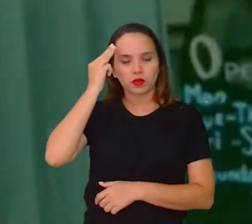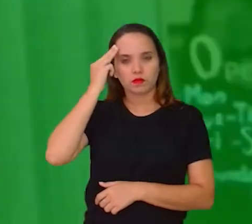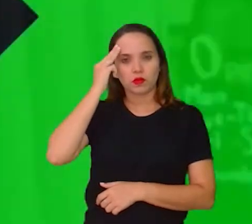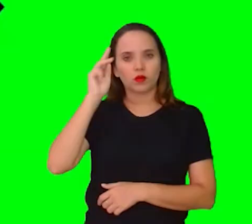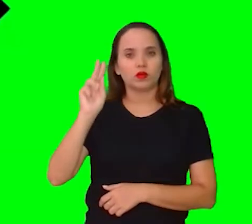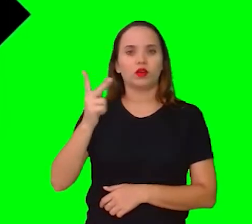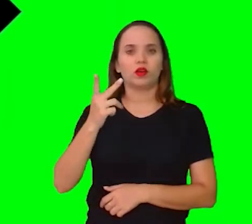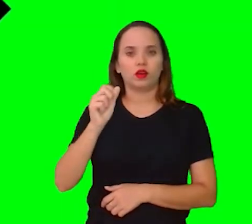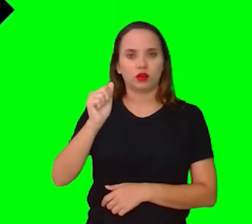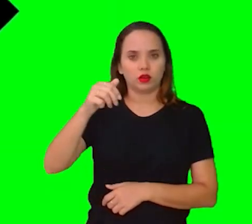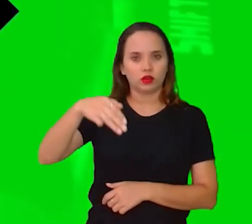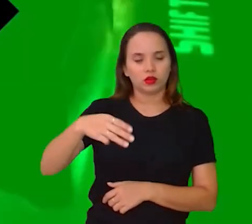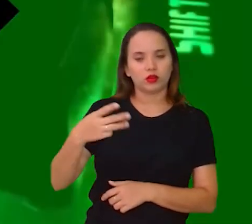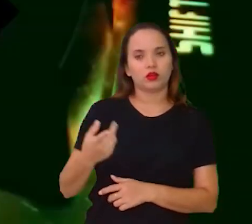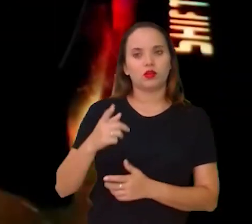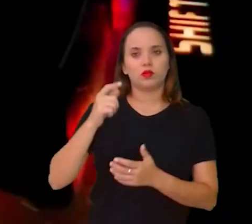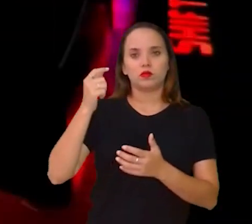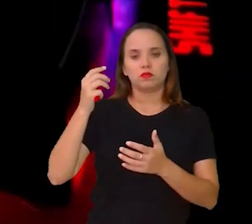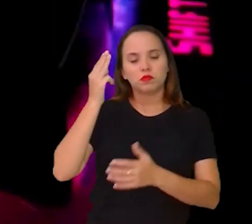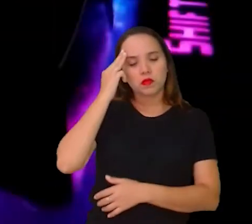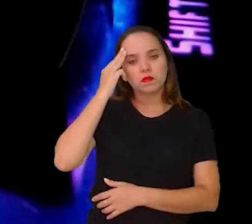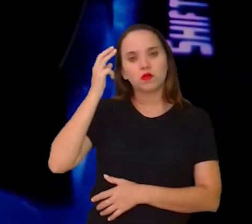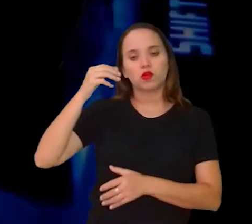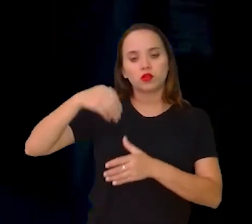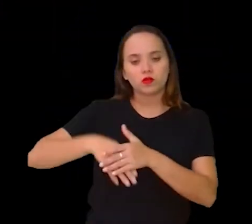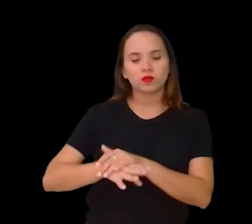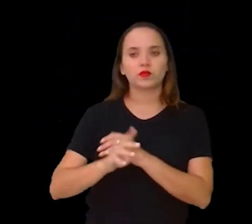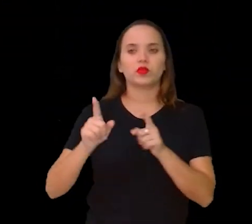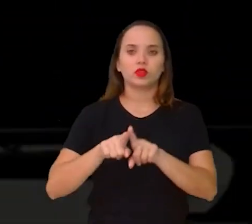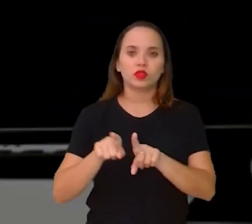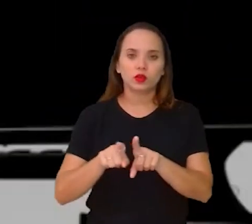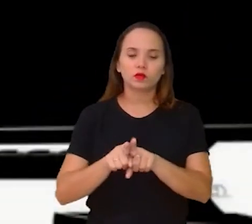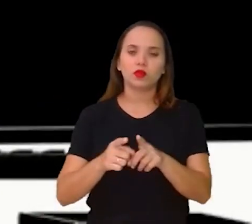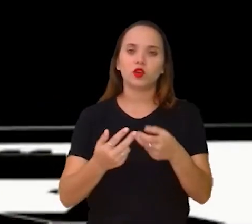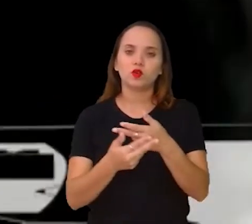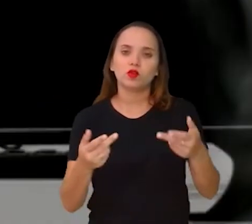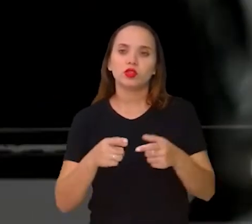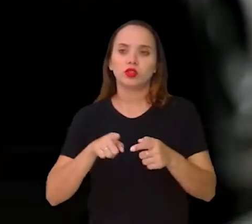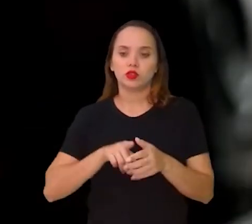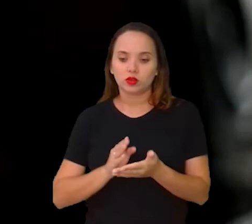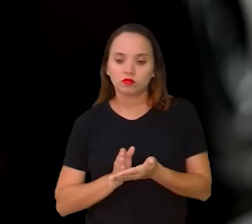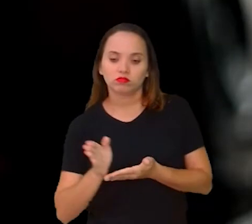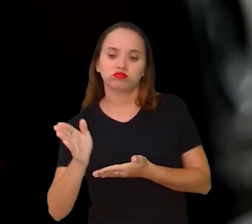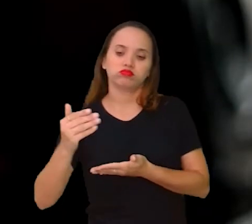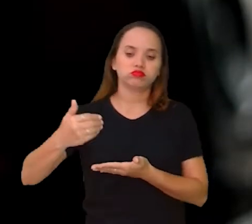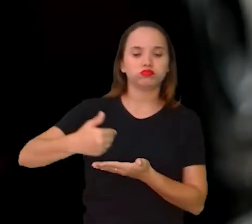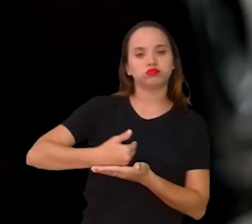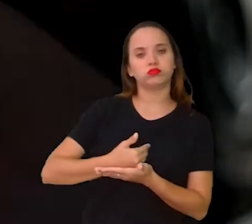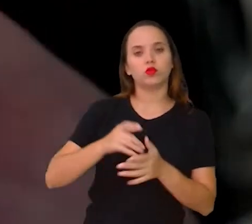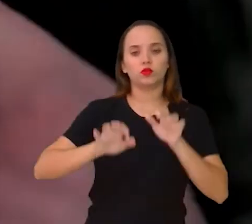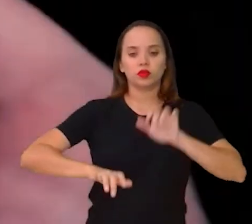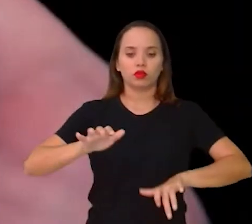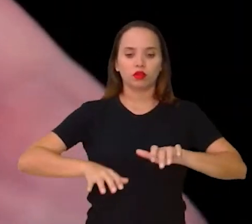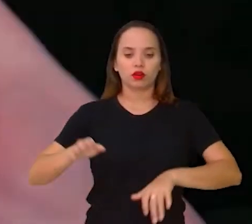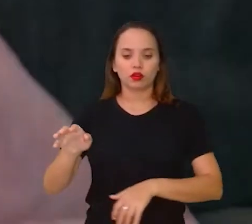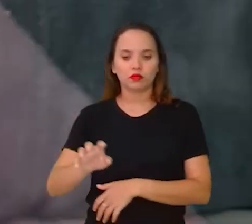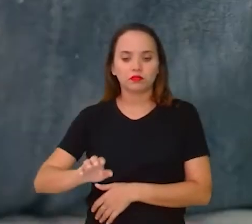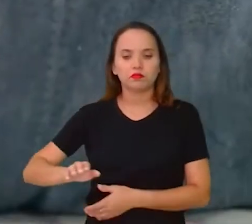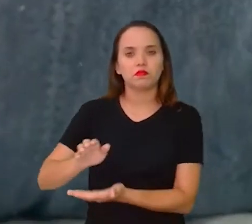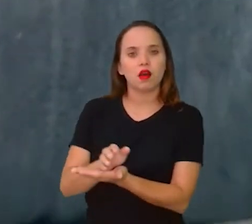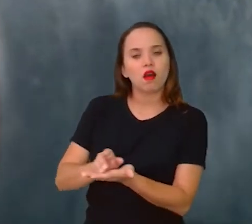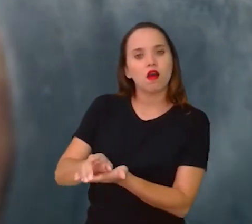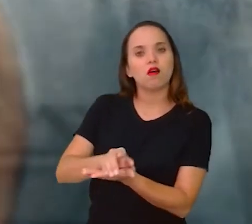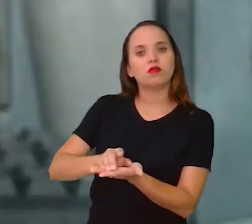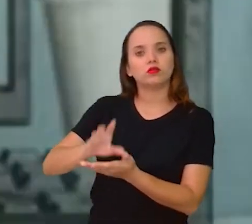como dispositivos de entrada e saída, como teclado, o mouse, monitor, caixas de som, controle